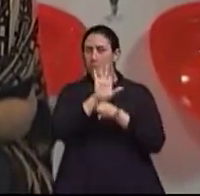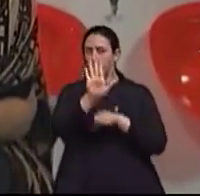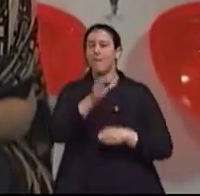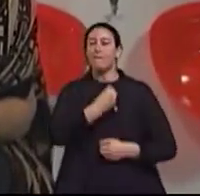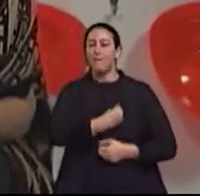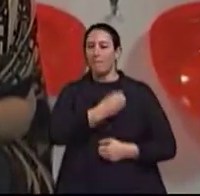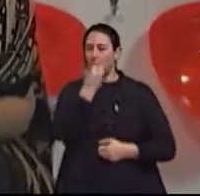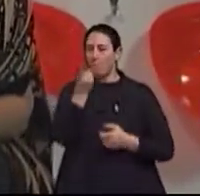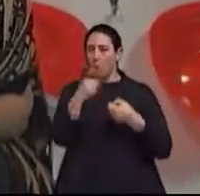já volta. Música